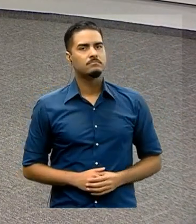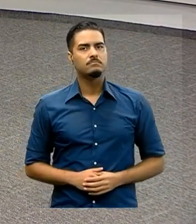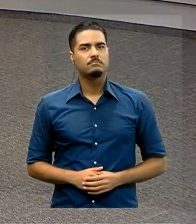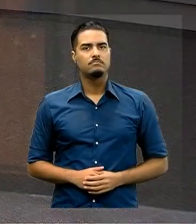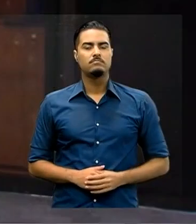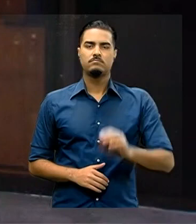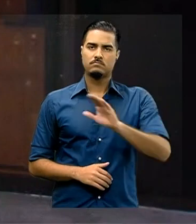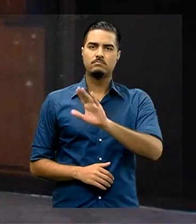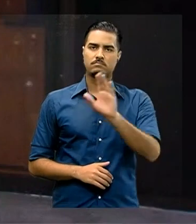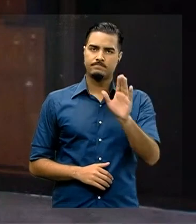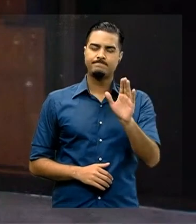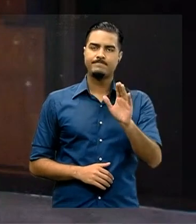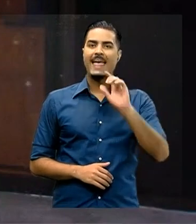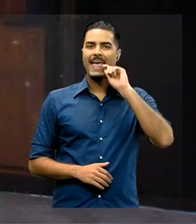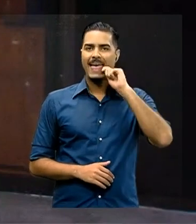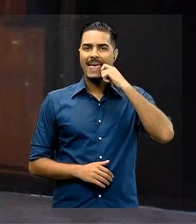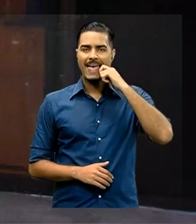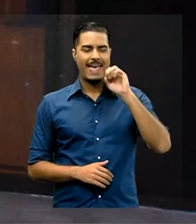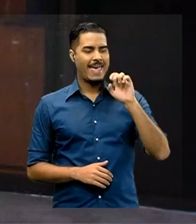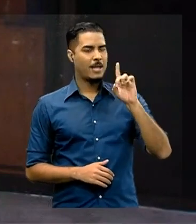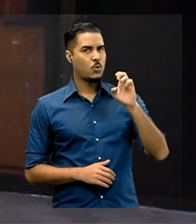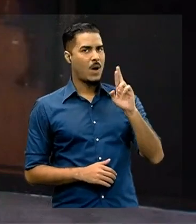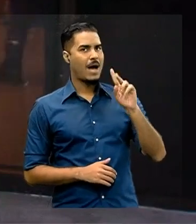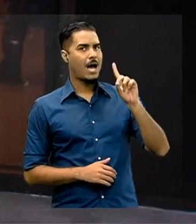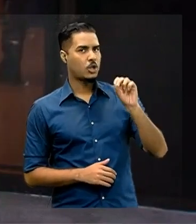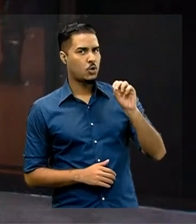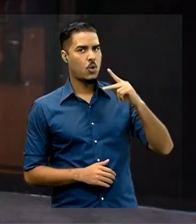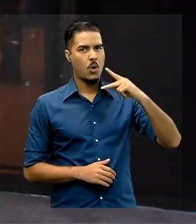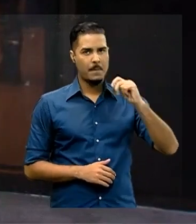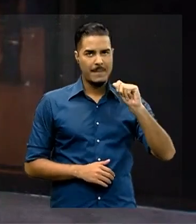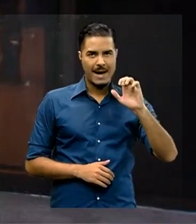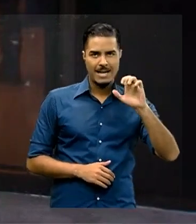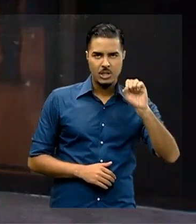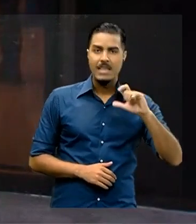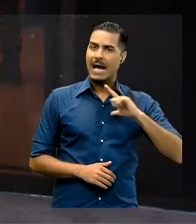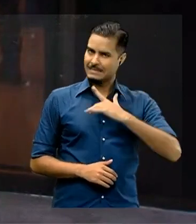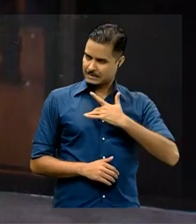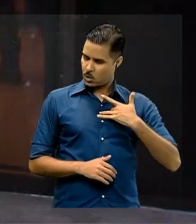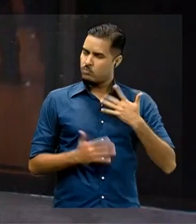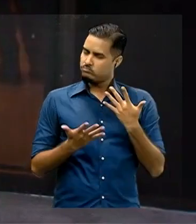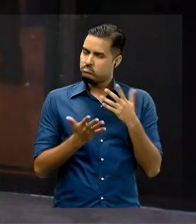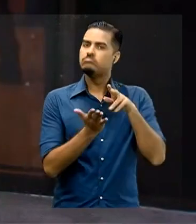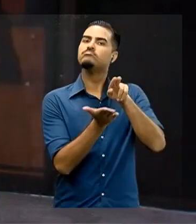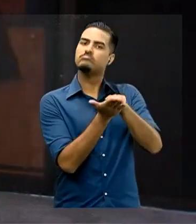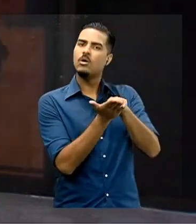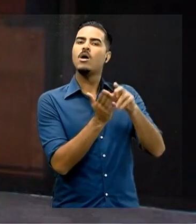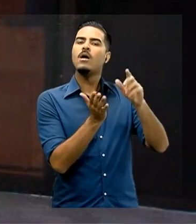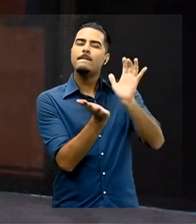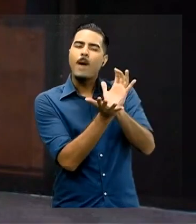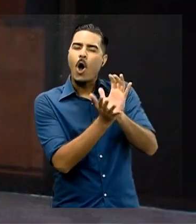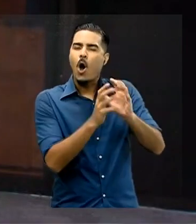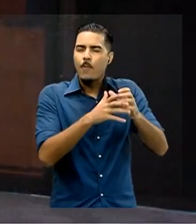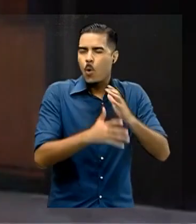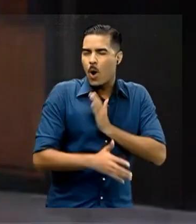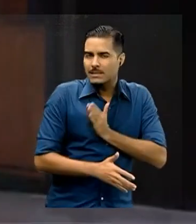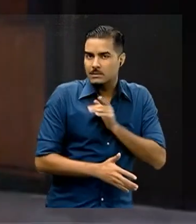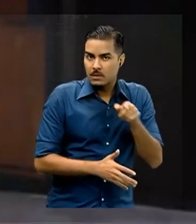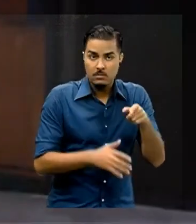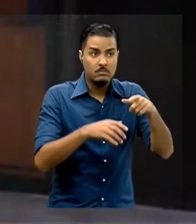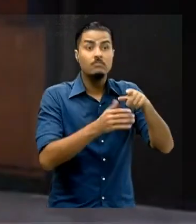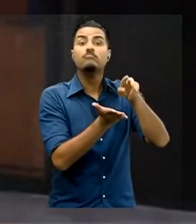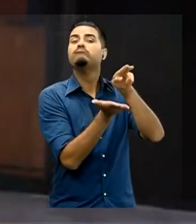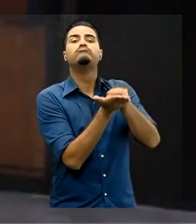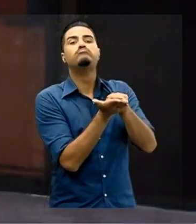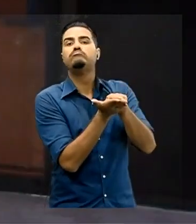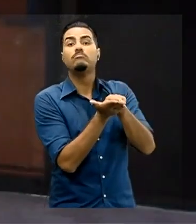Olá, Marcelo. Eduardo Paes está estável, mas segue internado na unidade coronariana e o hospital não divulgou o